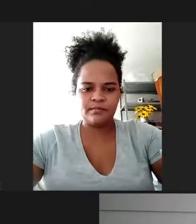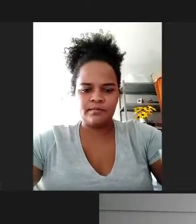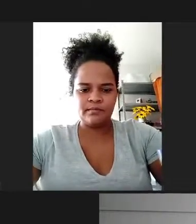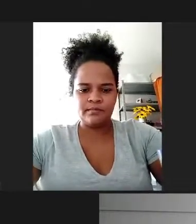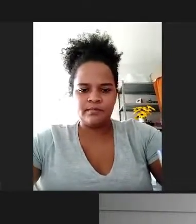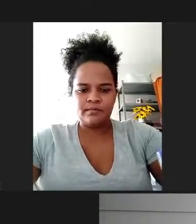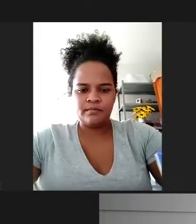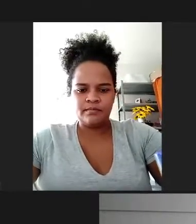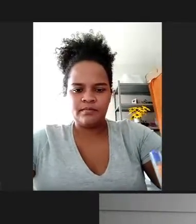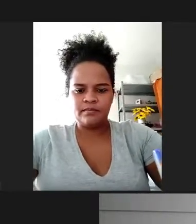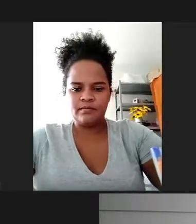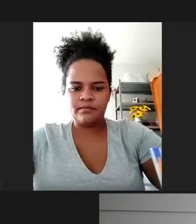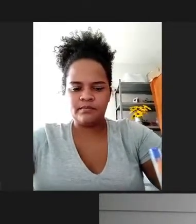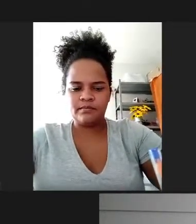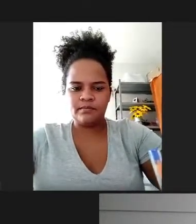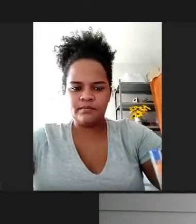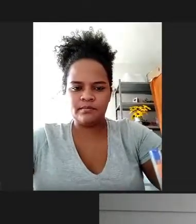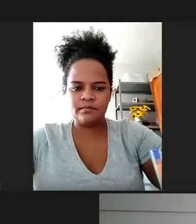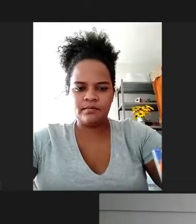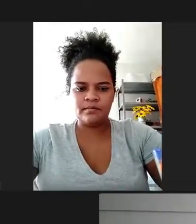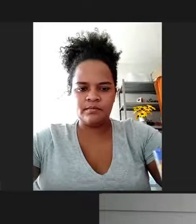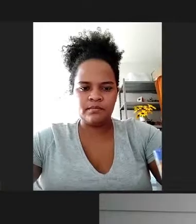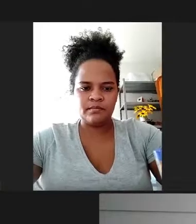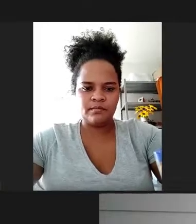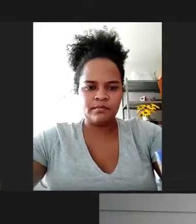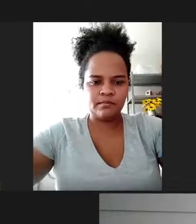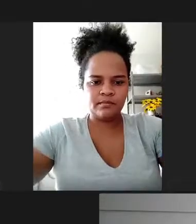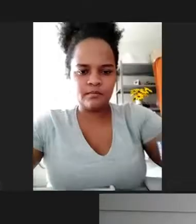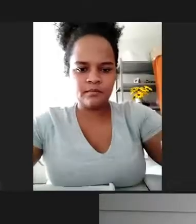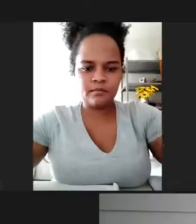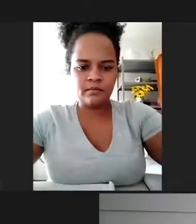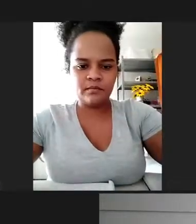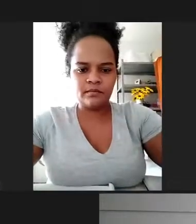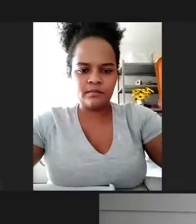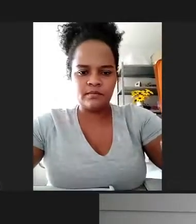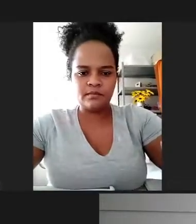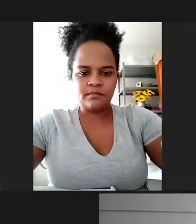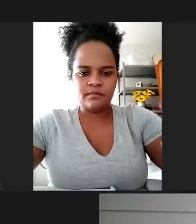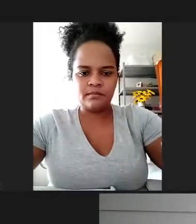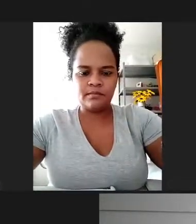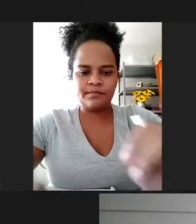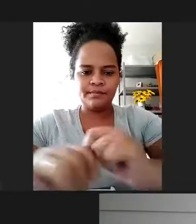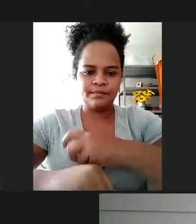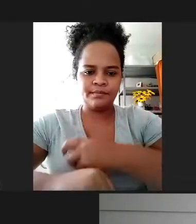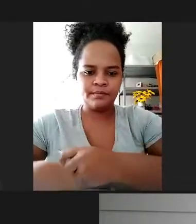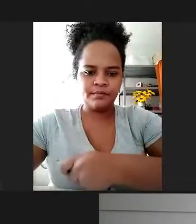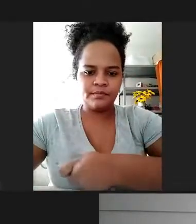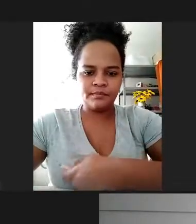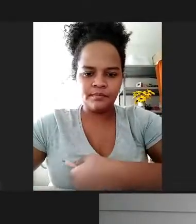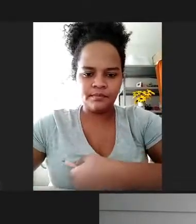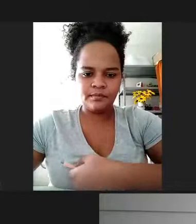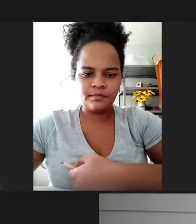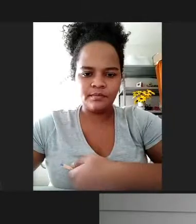queimado, se não tiver amor, nada disso me valerá. O amor é paciente, o amor é bondoso,